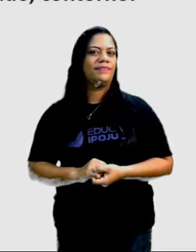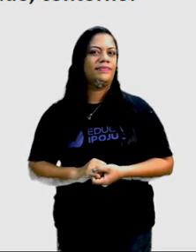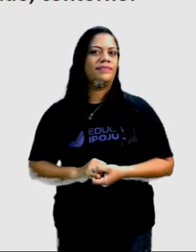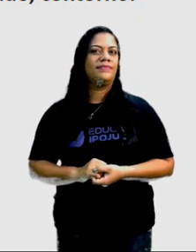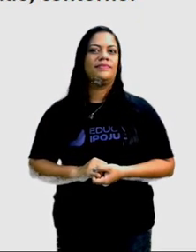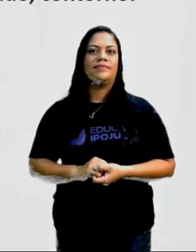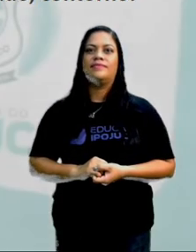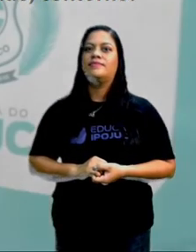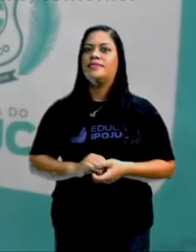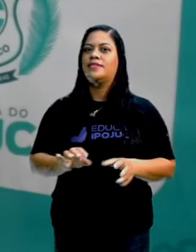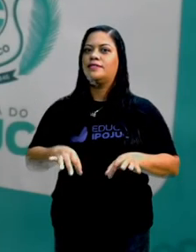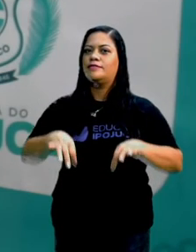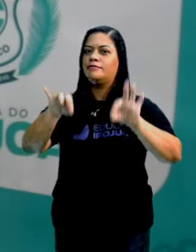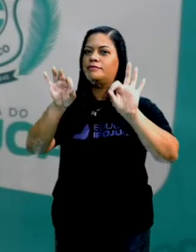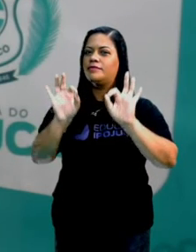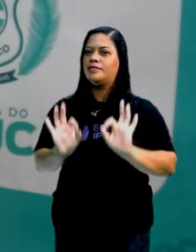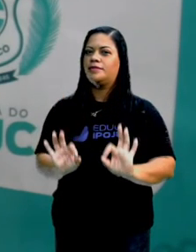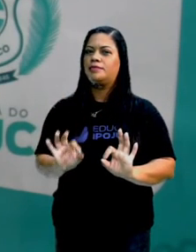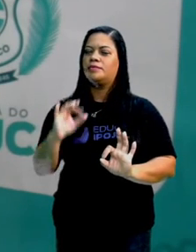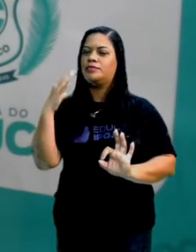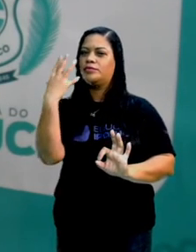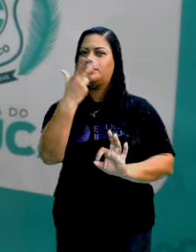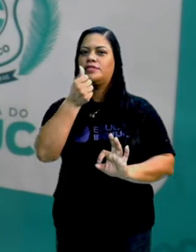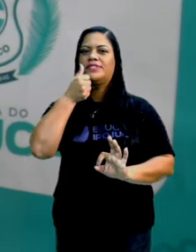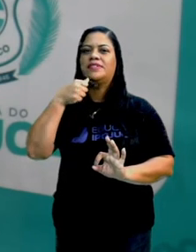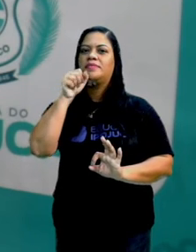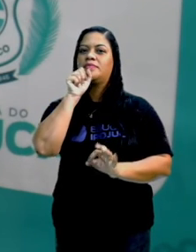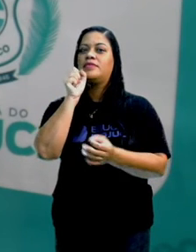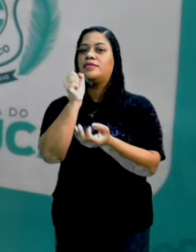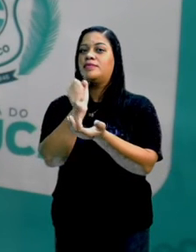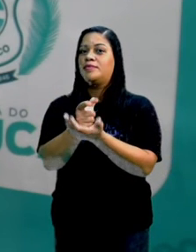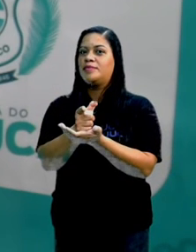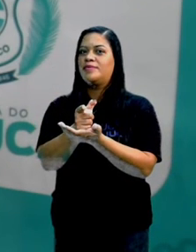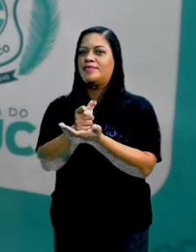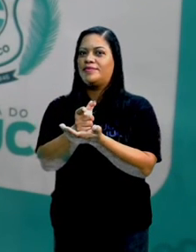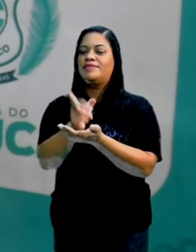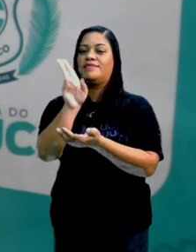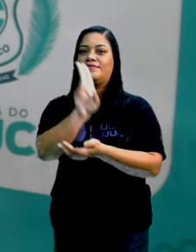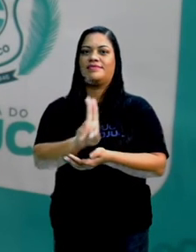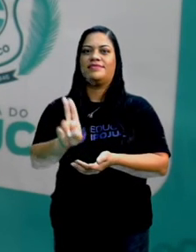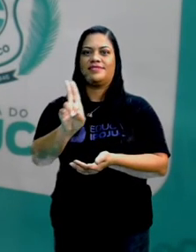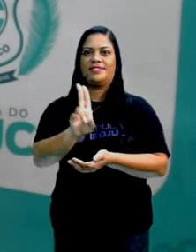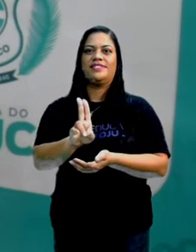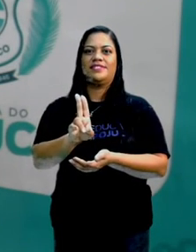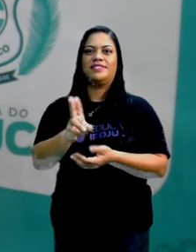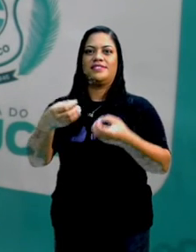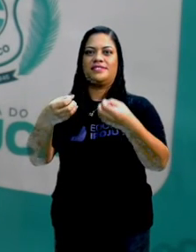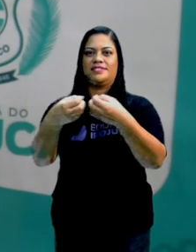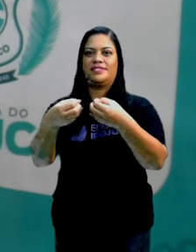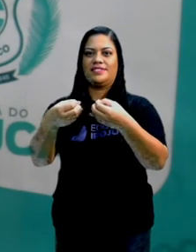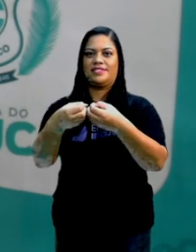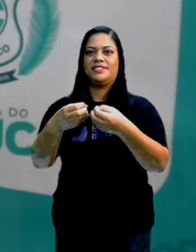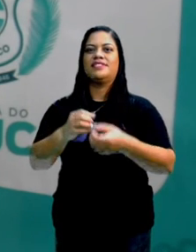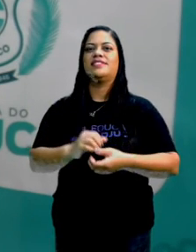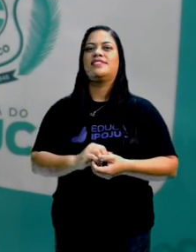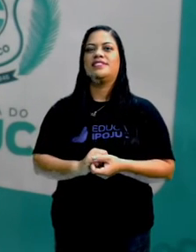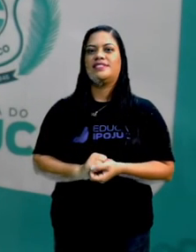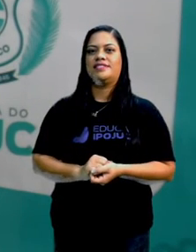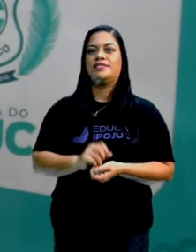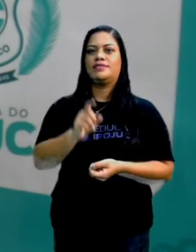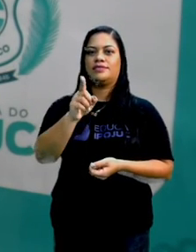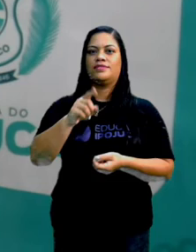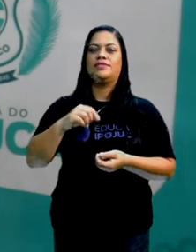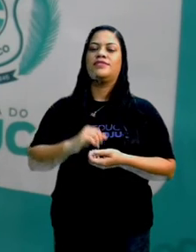isso é um tapete. Aquele tapete lindo que a mamãe comprou e colocou lá perto onde